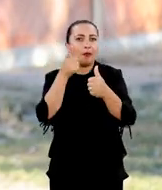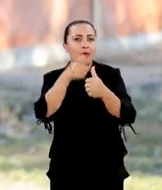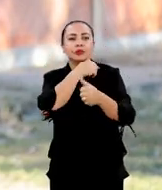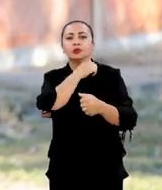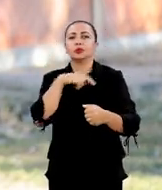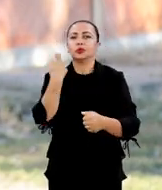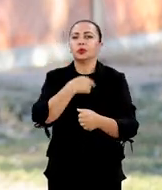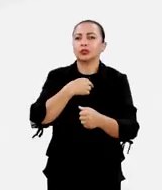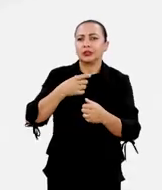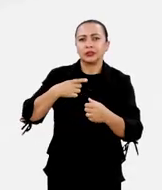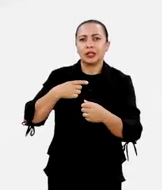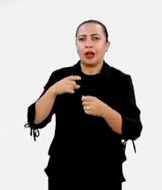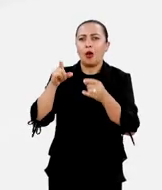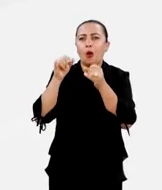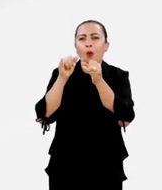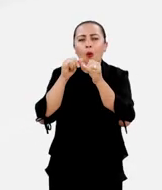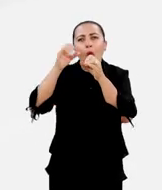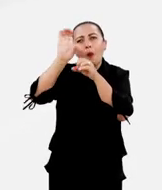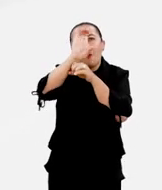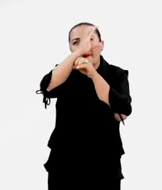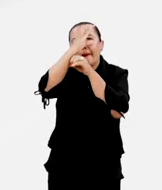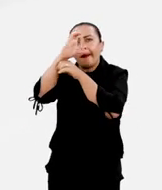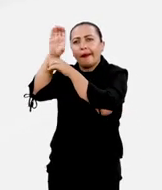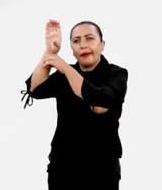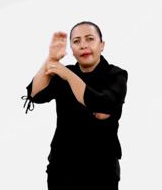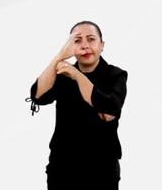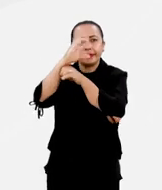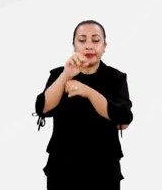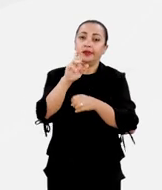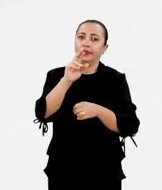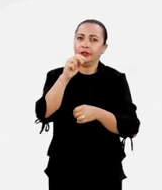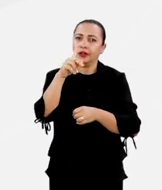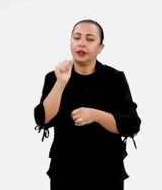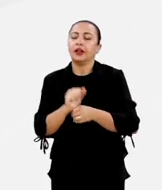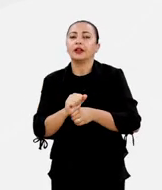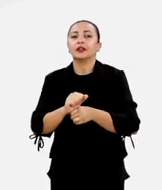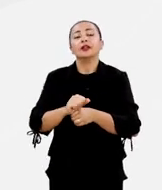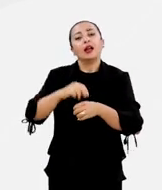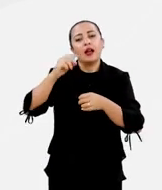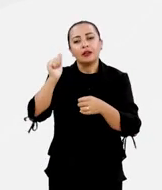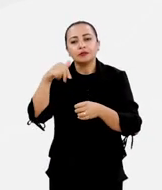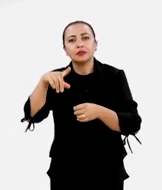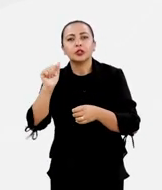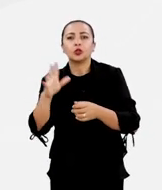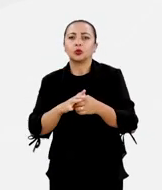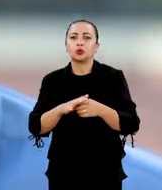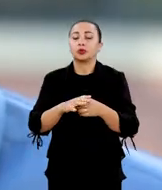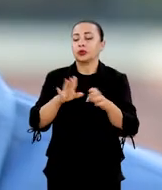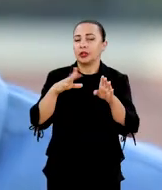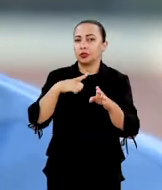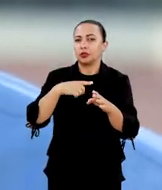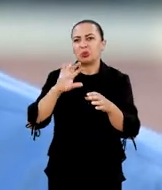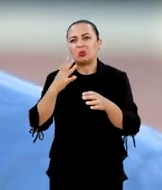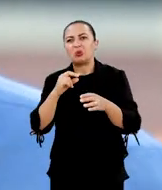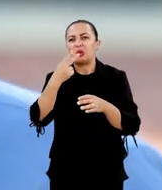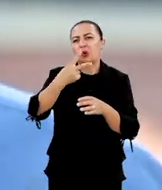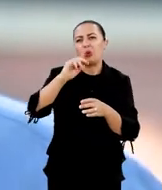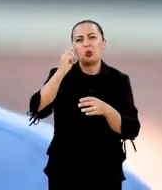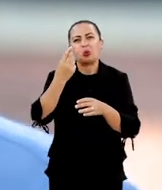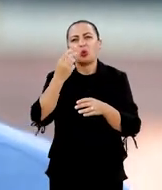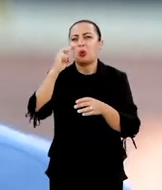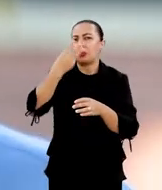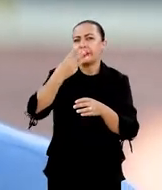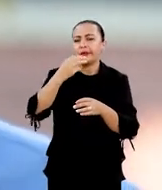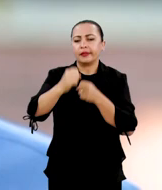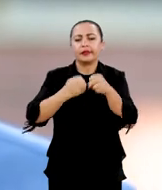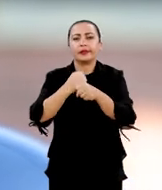instalamos, primeiramente, um radar ionosférico analógico, que era conhecido como ionossonda. Funcionamos por uns